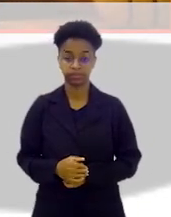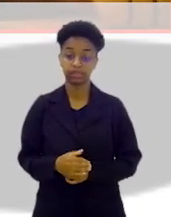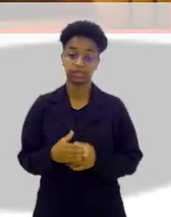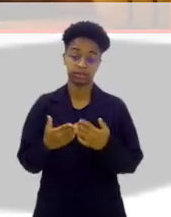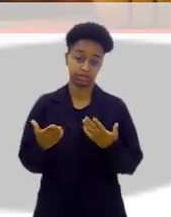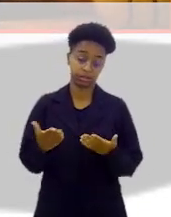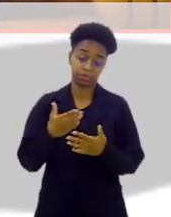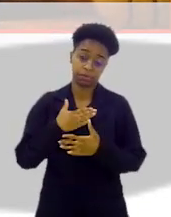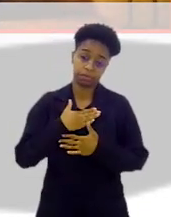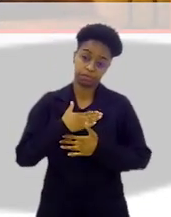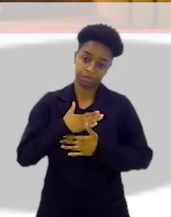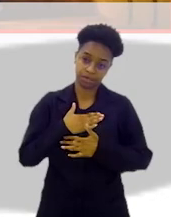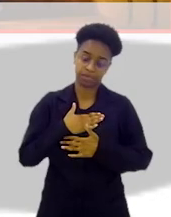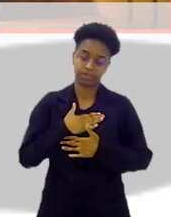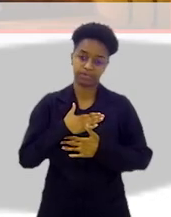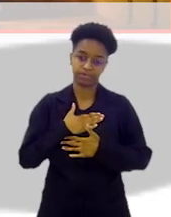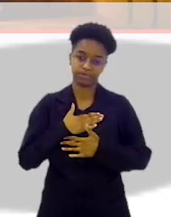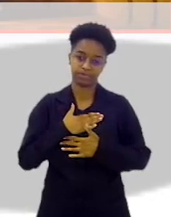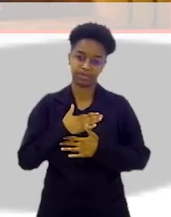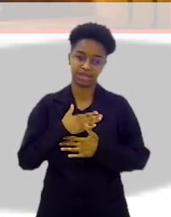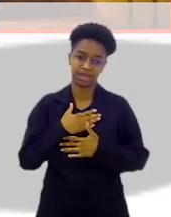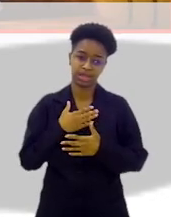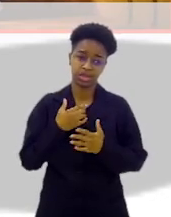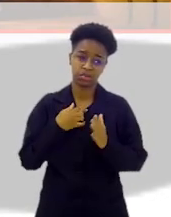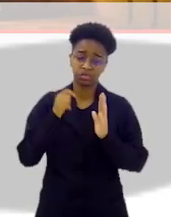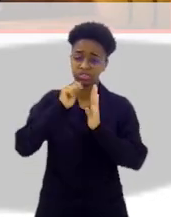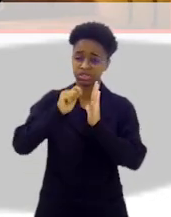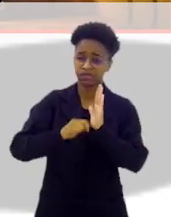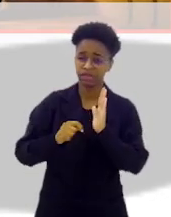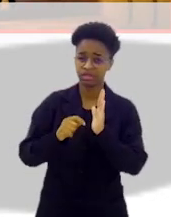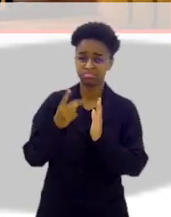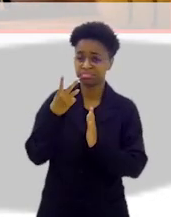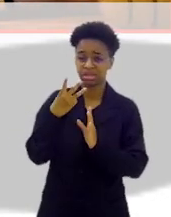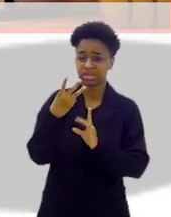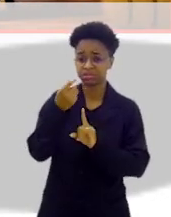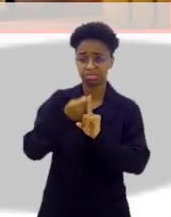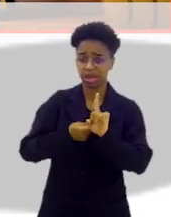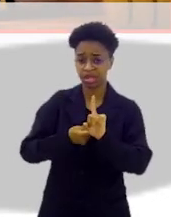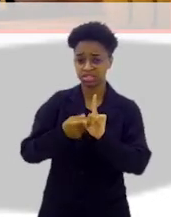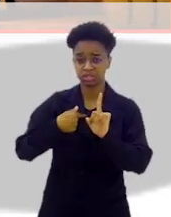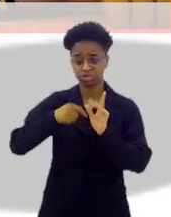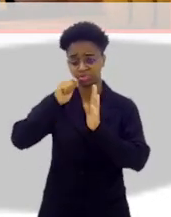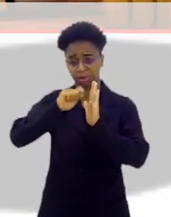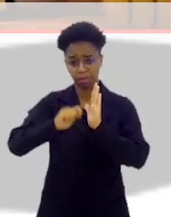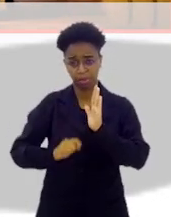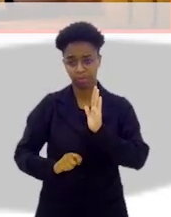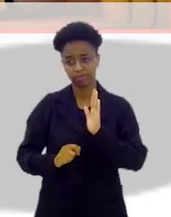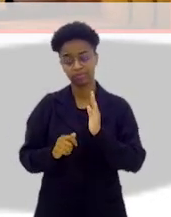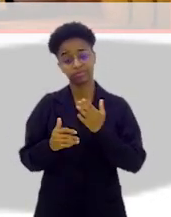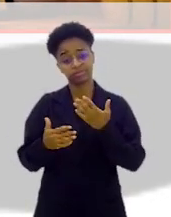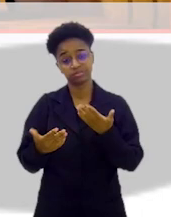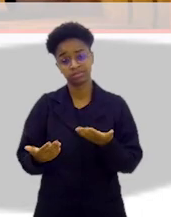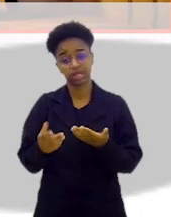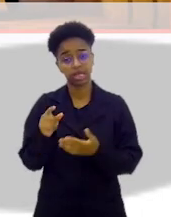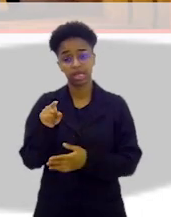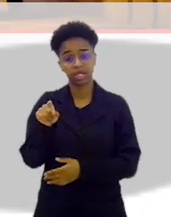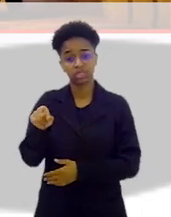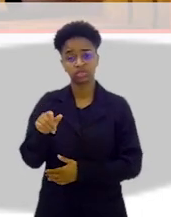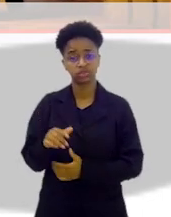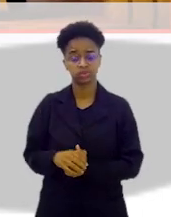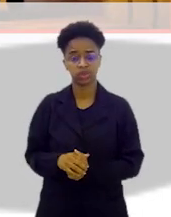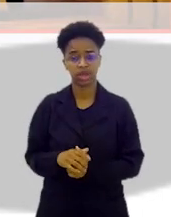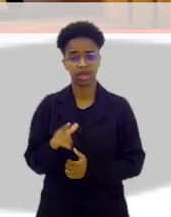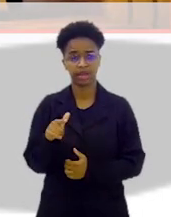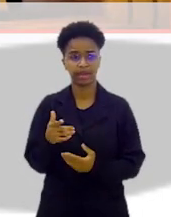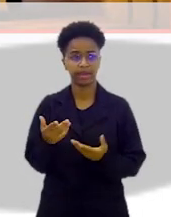romance aqui. Isso, para mim, foi... Eu escrevi esse livro em três meses. Nossa! Isso foi,